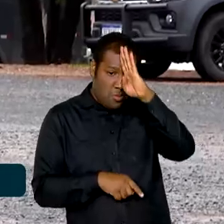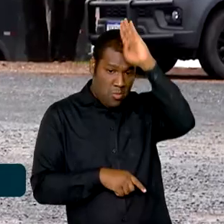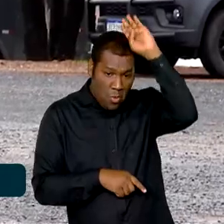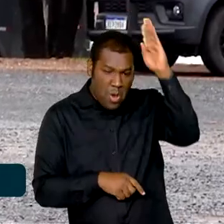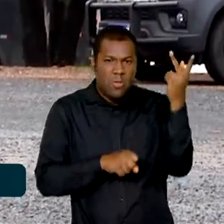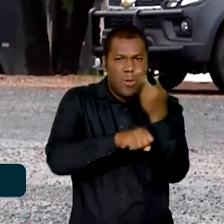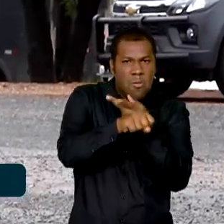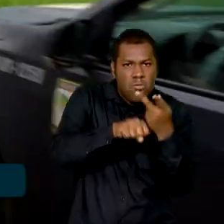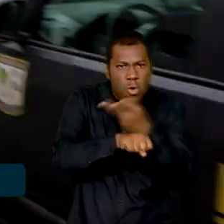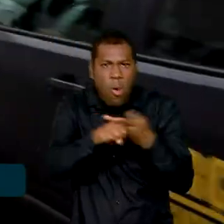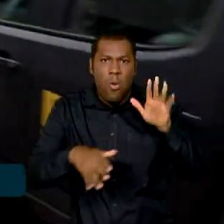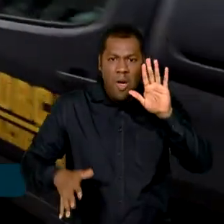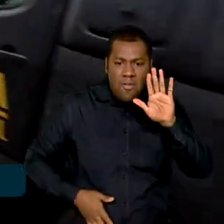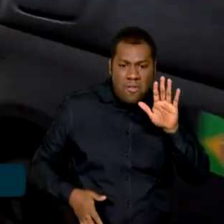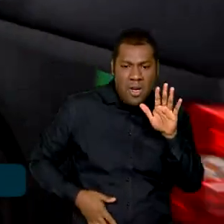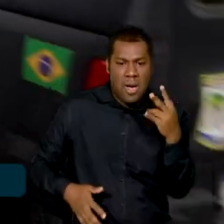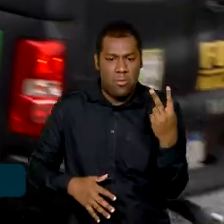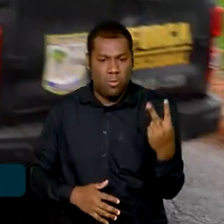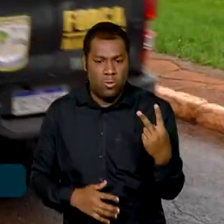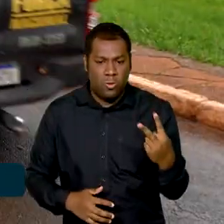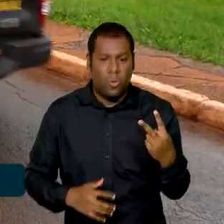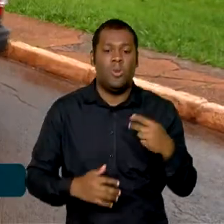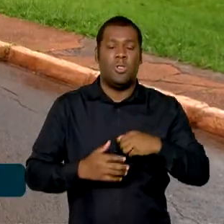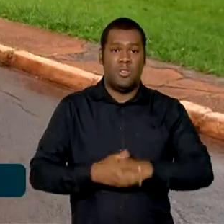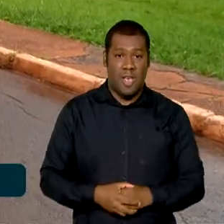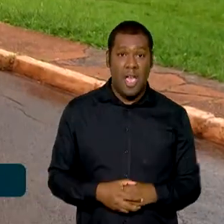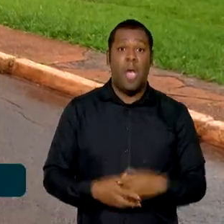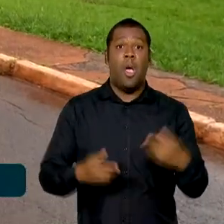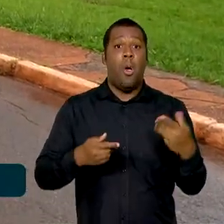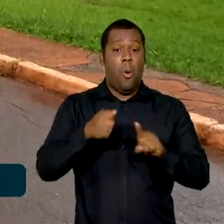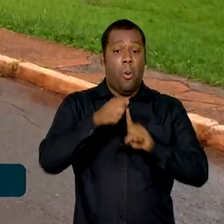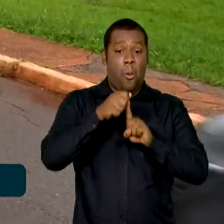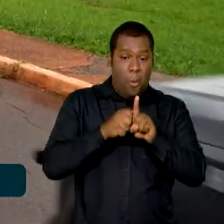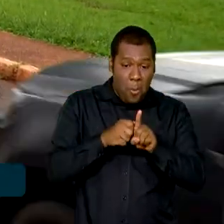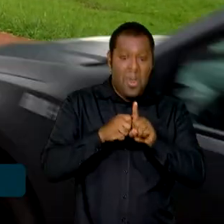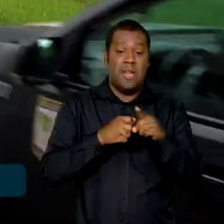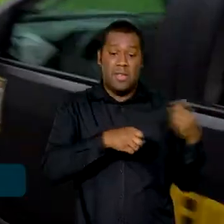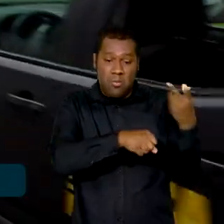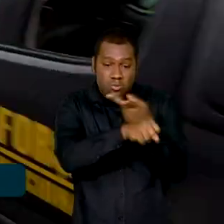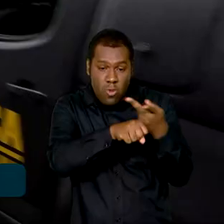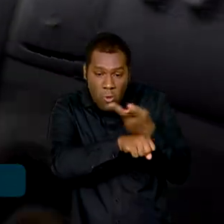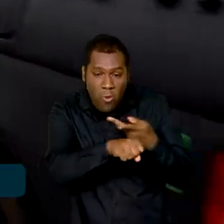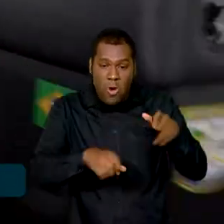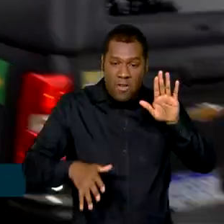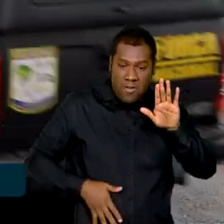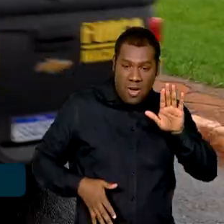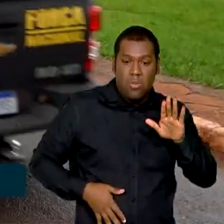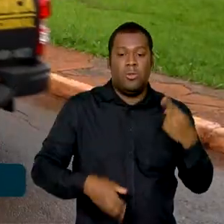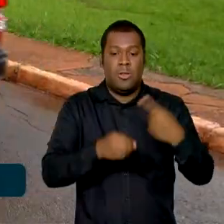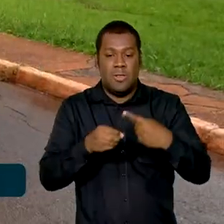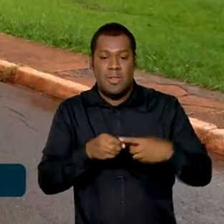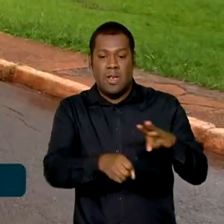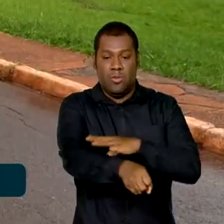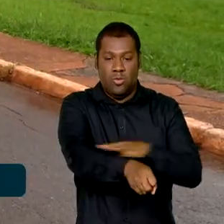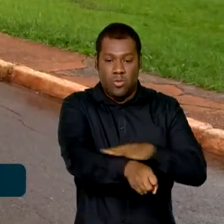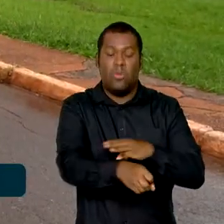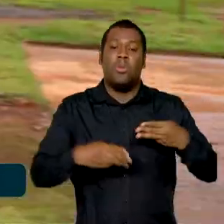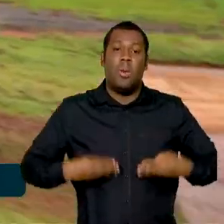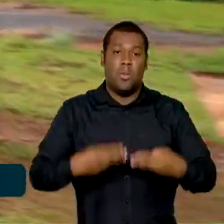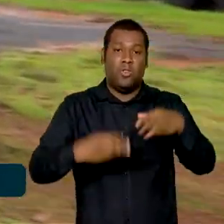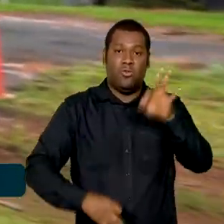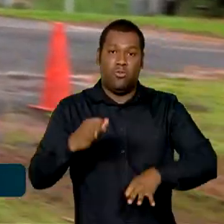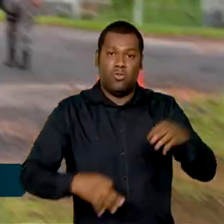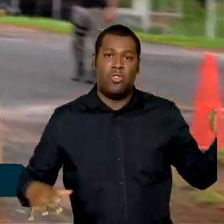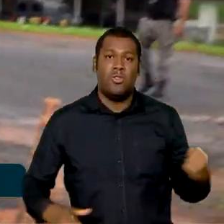que já integram a Força, atuará por 30 dias em Mossoró. Segundo o Ministério da Justiça e Segurança Pública,